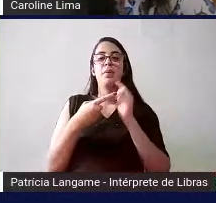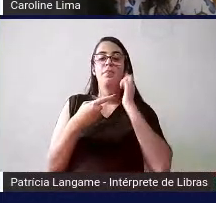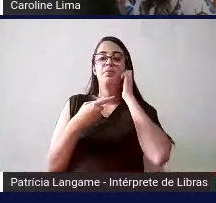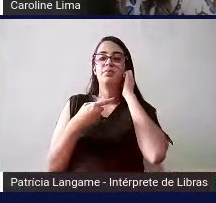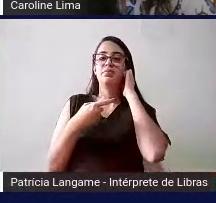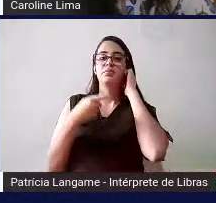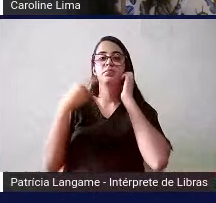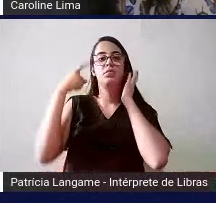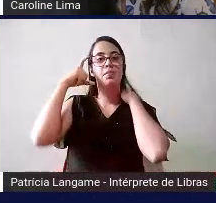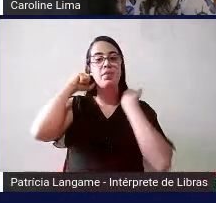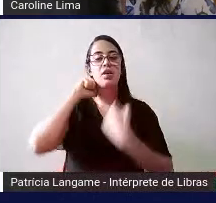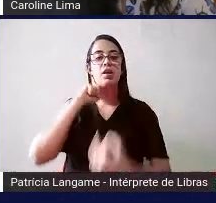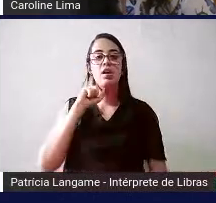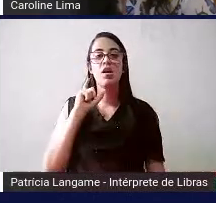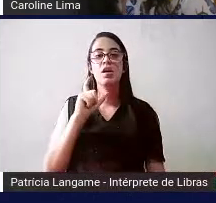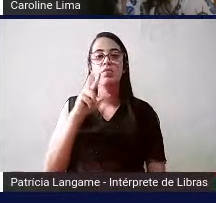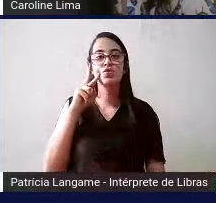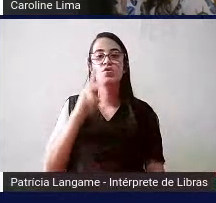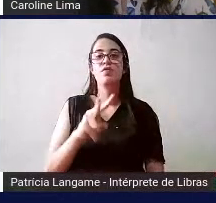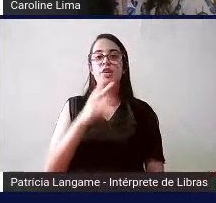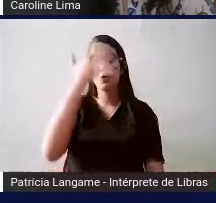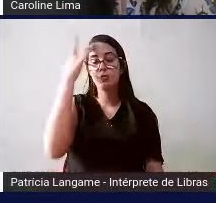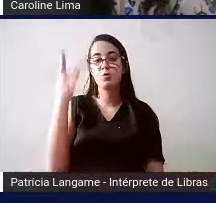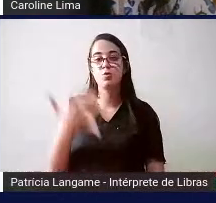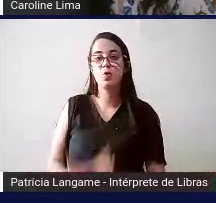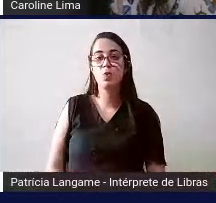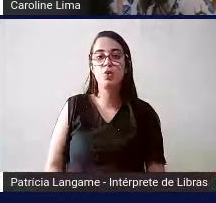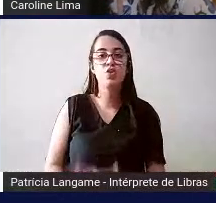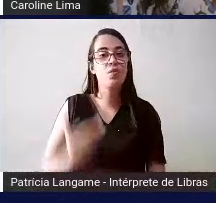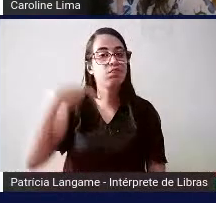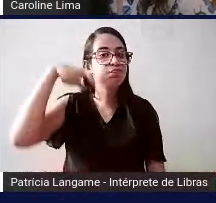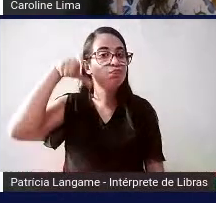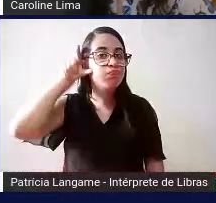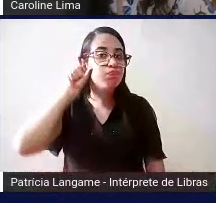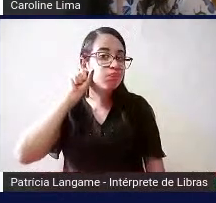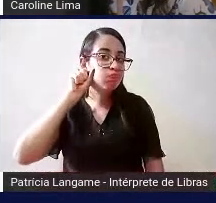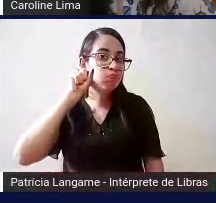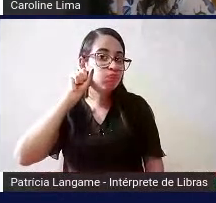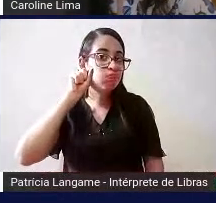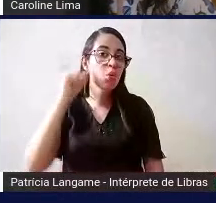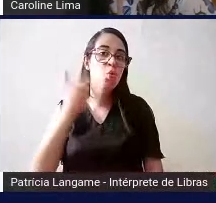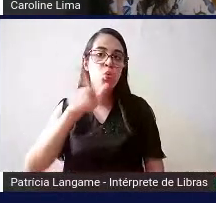que é o que a gente mais vê nas pessoas pela rua né o próximo